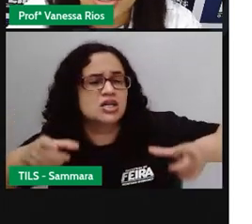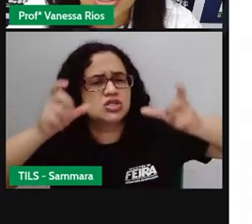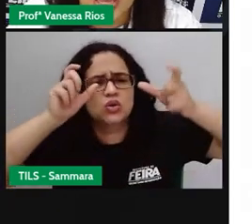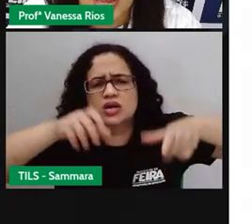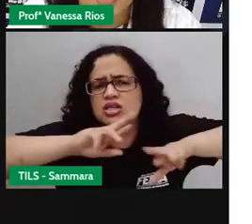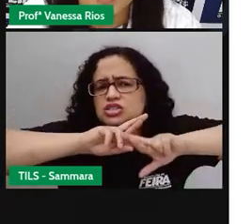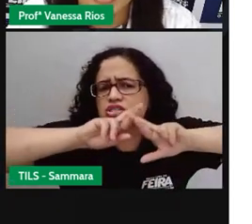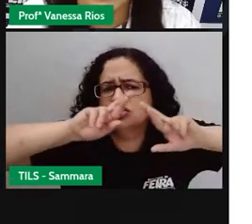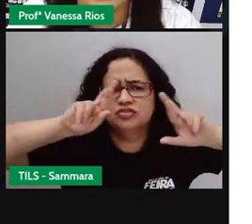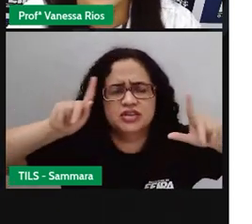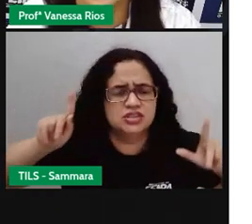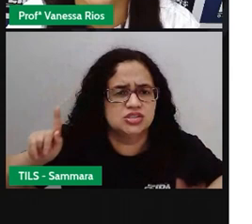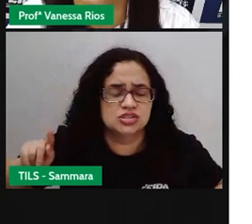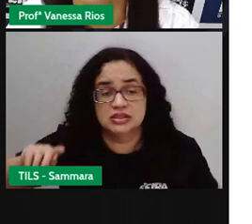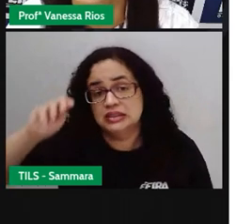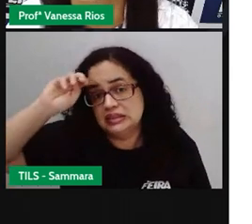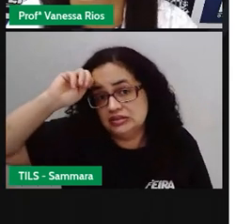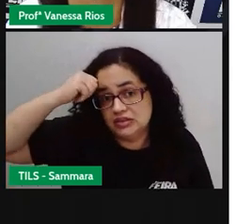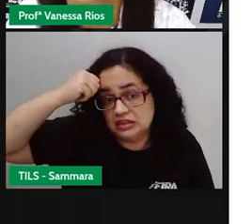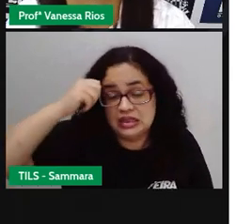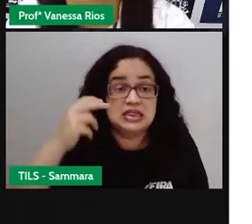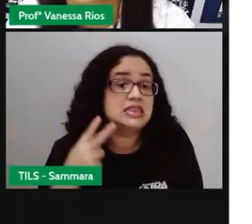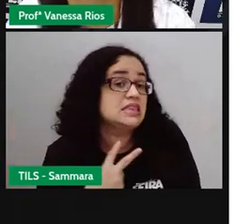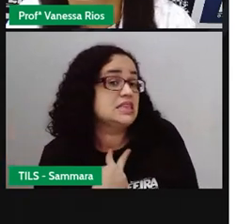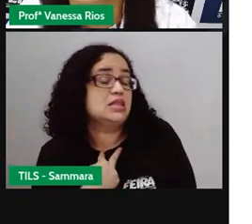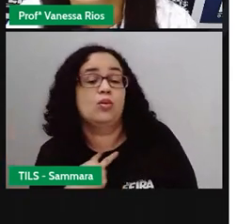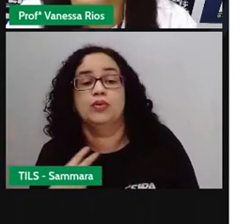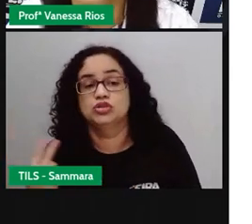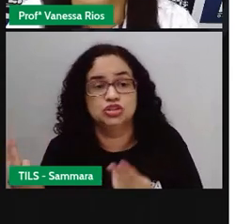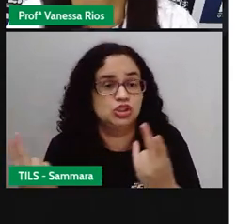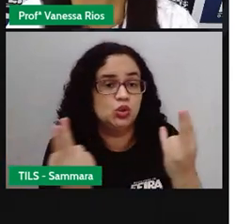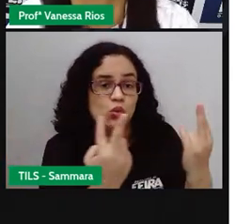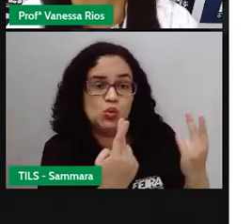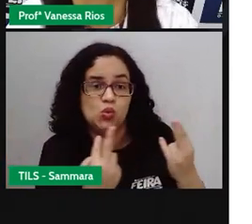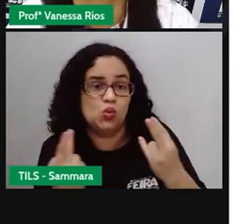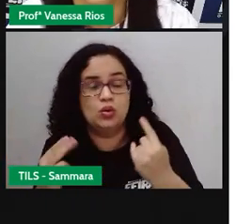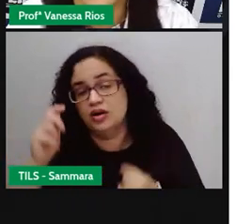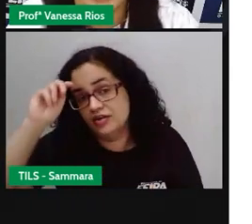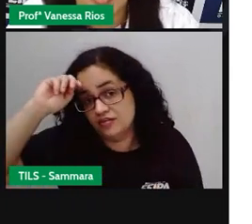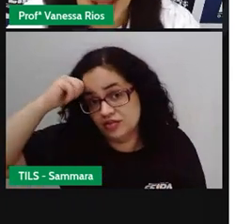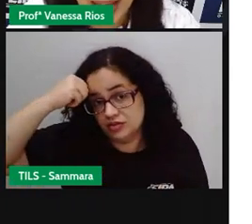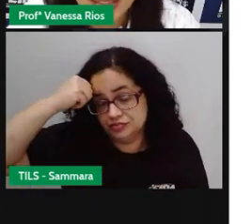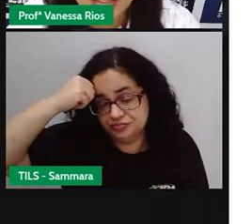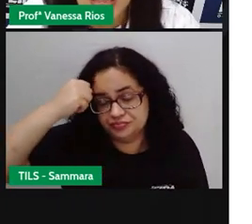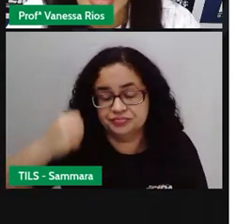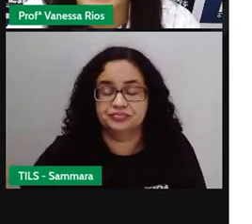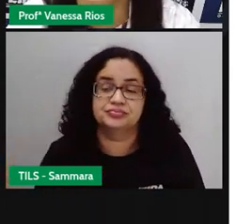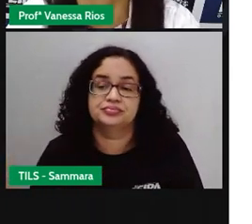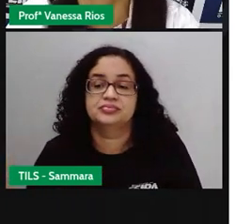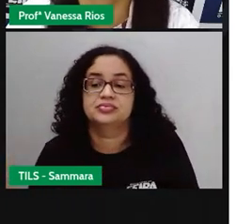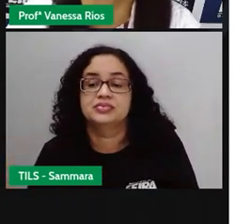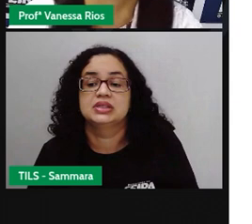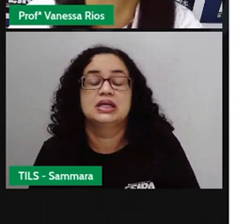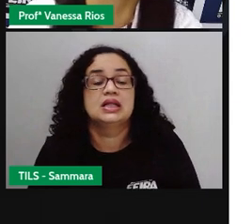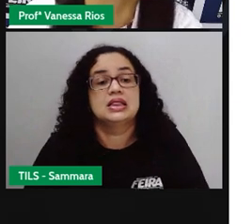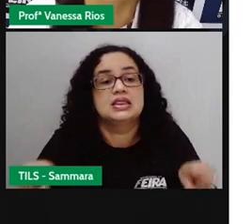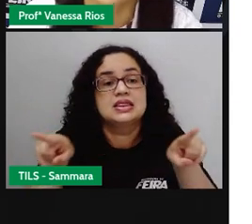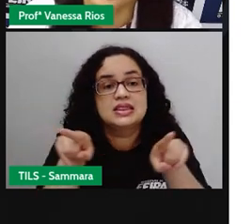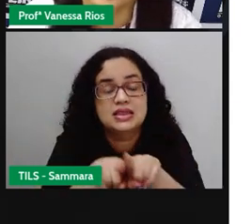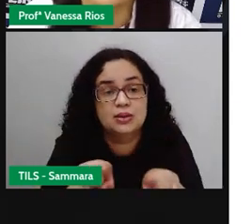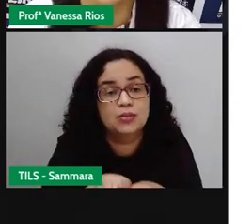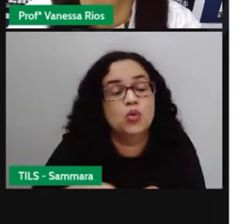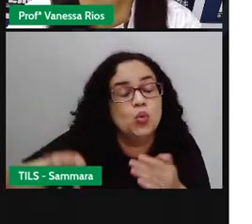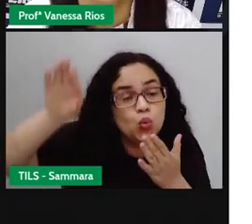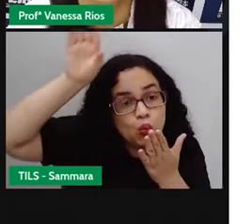diferentes da África. Então, a gente também não pode igualar os africanos como todos iguais. Assim também como os